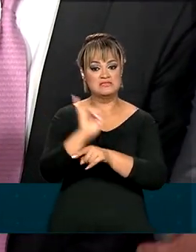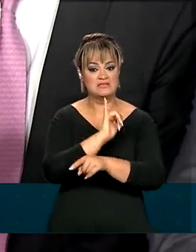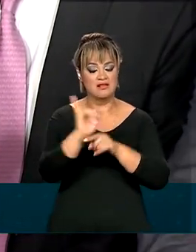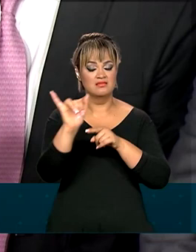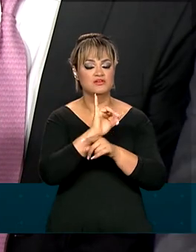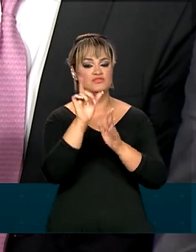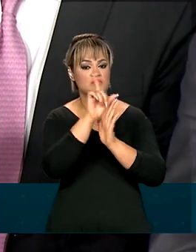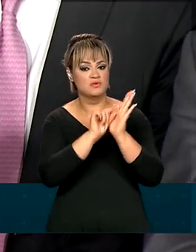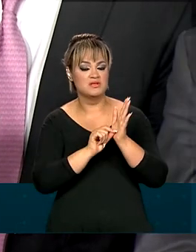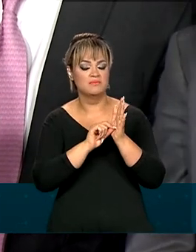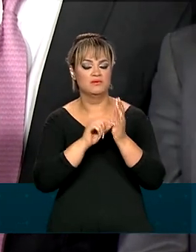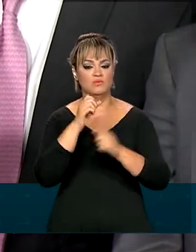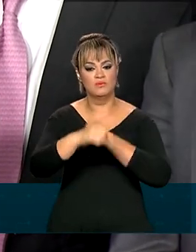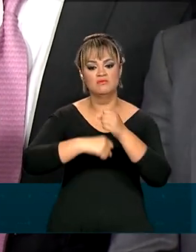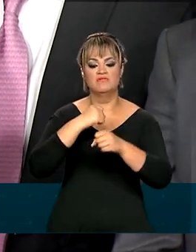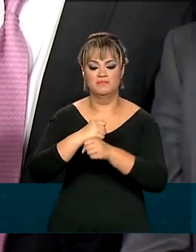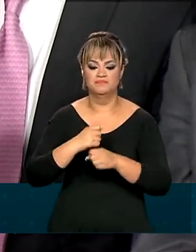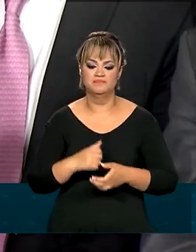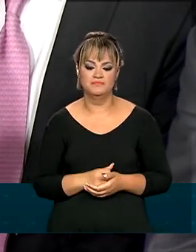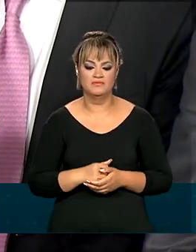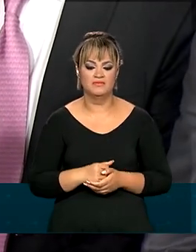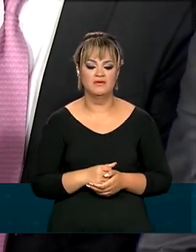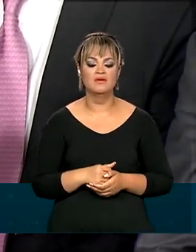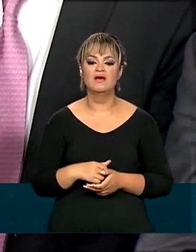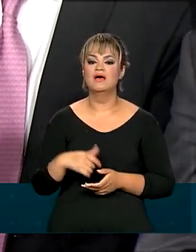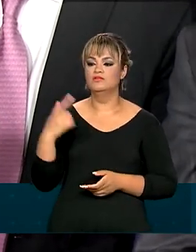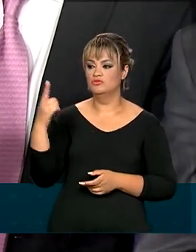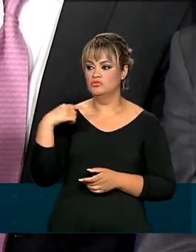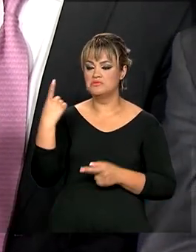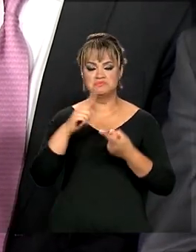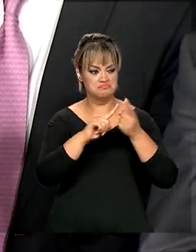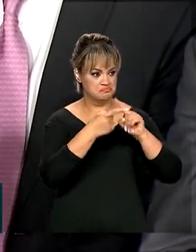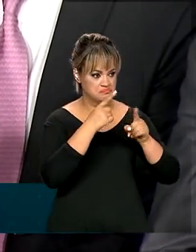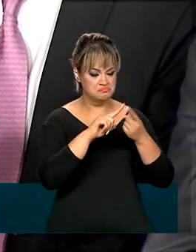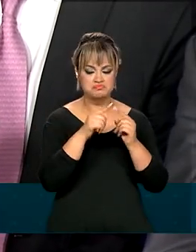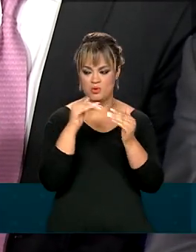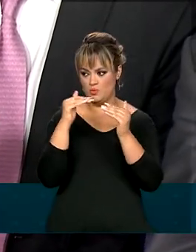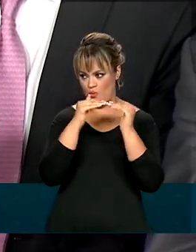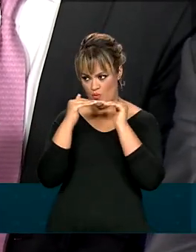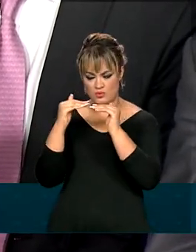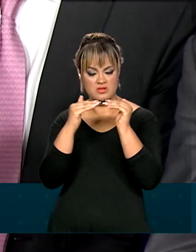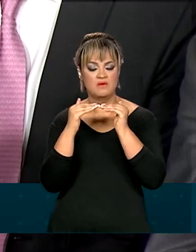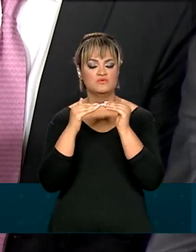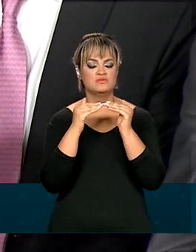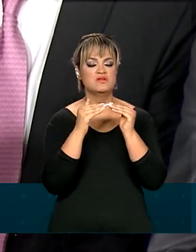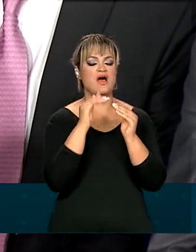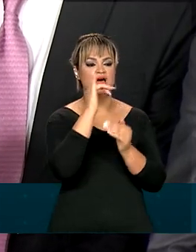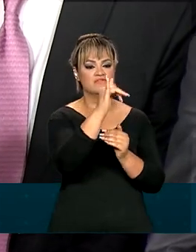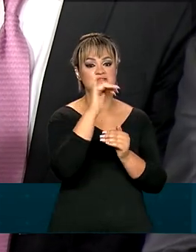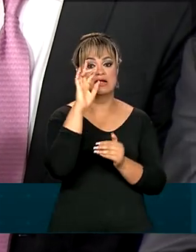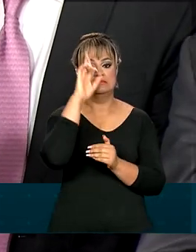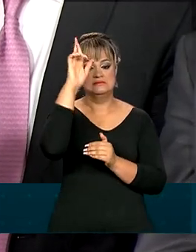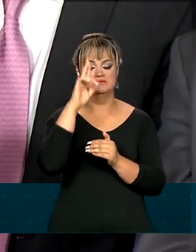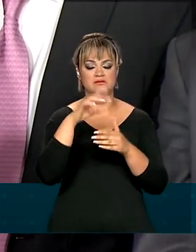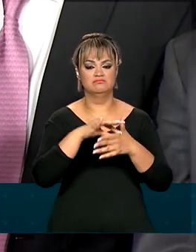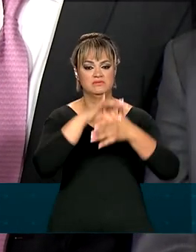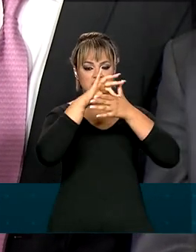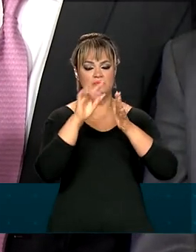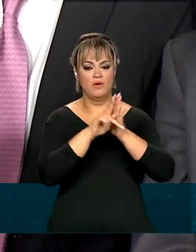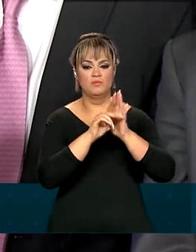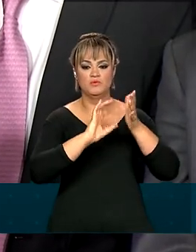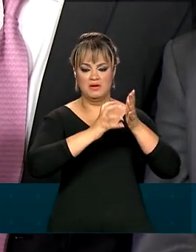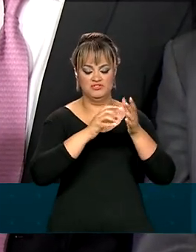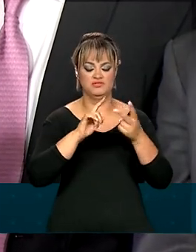orçamento de 2023. De comum acordo, decidimos levar aos líderes partidários, ao presidente